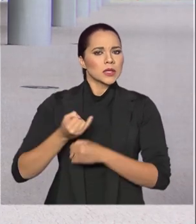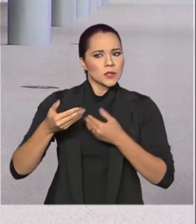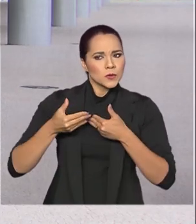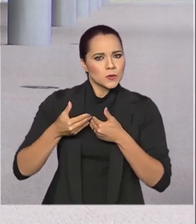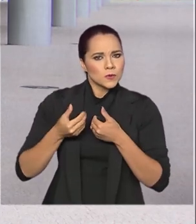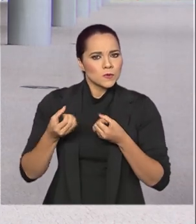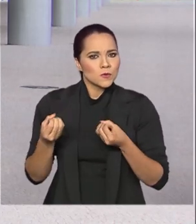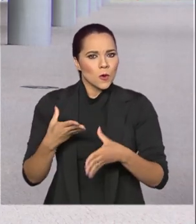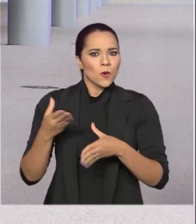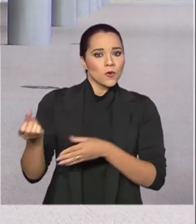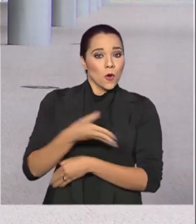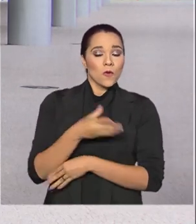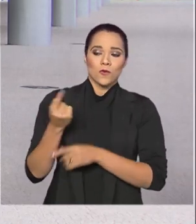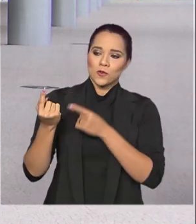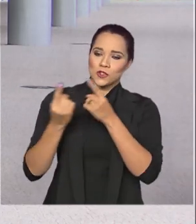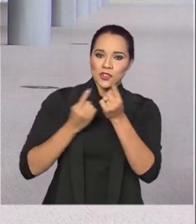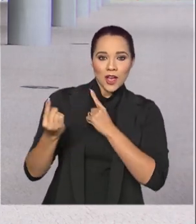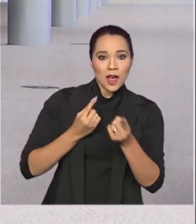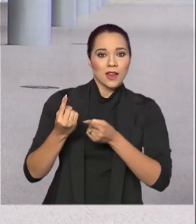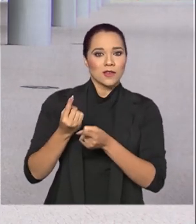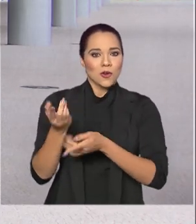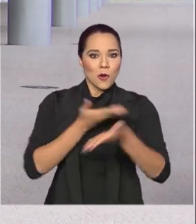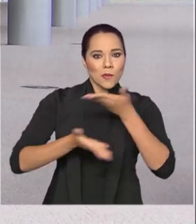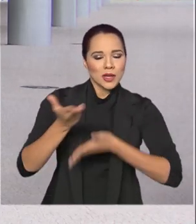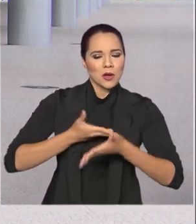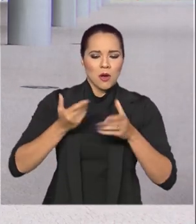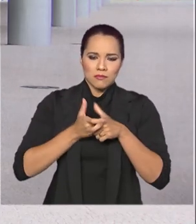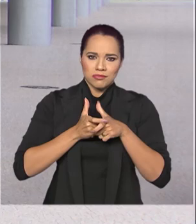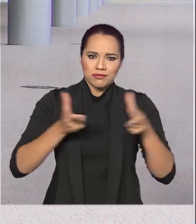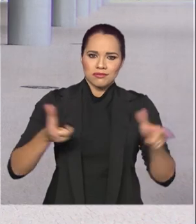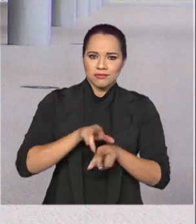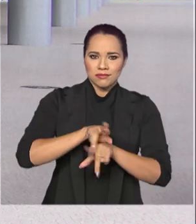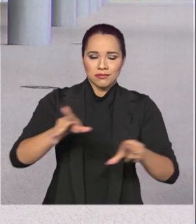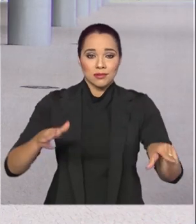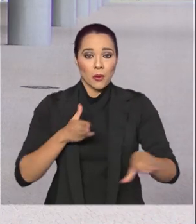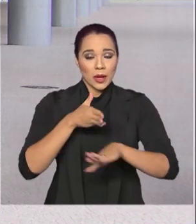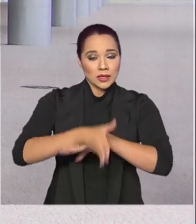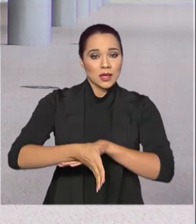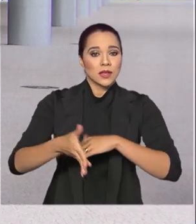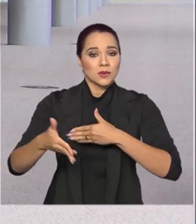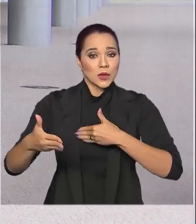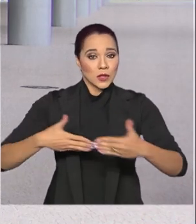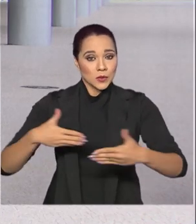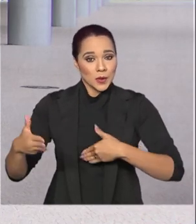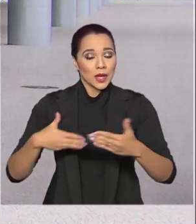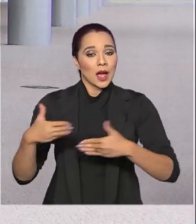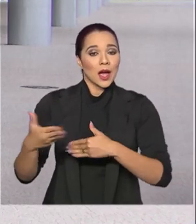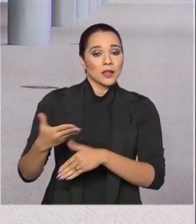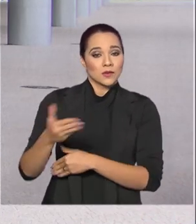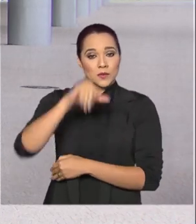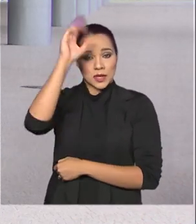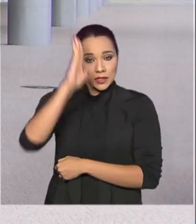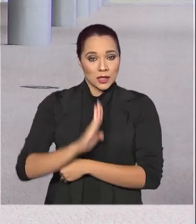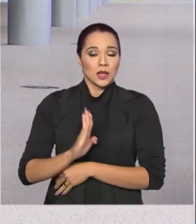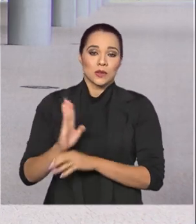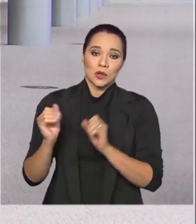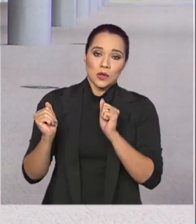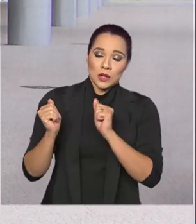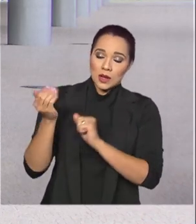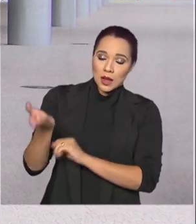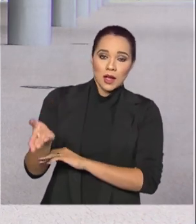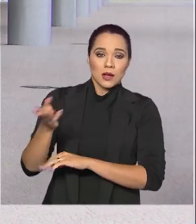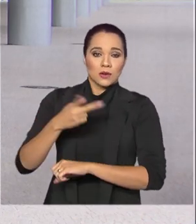de diálogo, trabalho e cooperação para expandir e diversificar o acesso dos mercados brasileiros aos